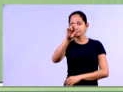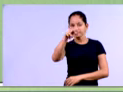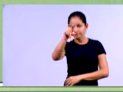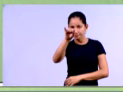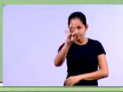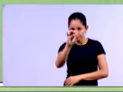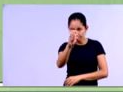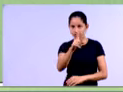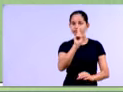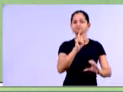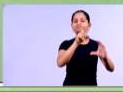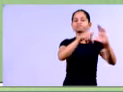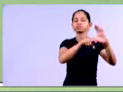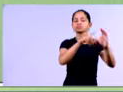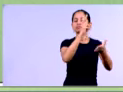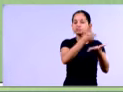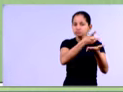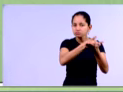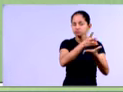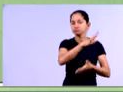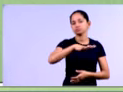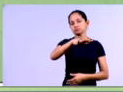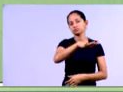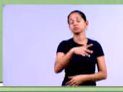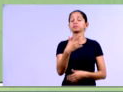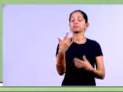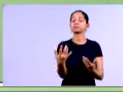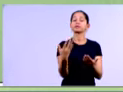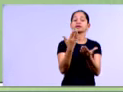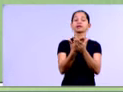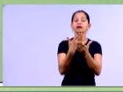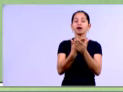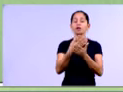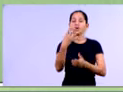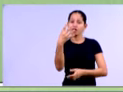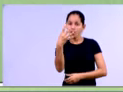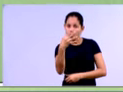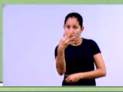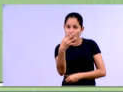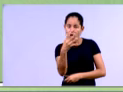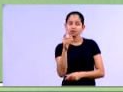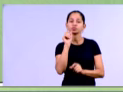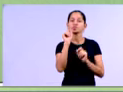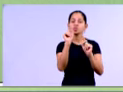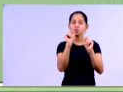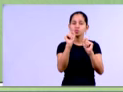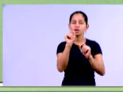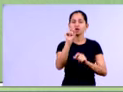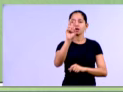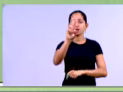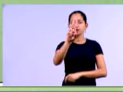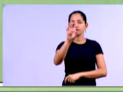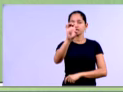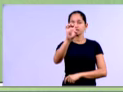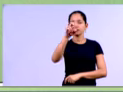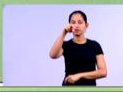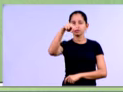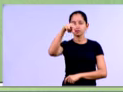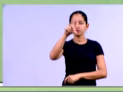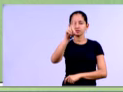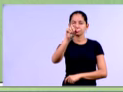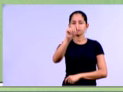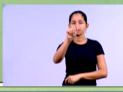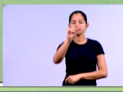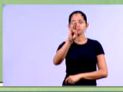nos índices ainda, tá? Então, nessa teleaula 4, nós vimos aí os índices de rentabilidade. Ou os índices também conhecidos como